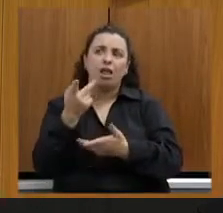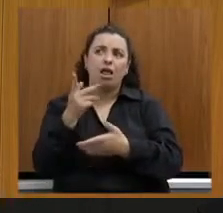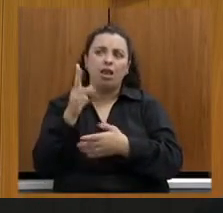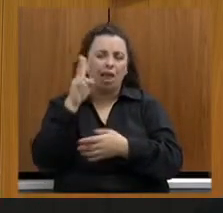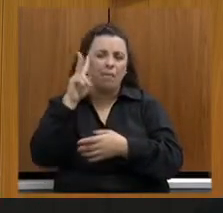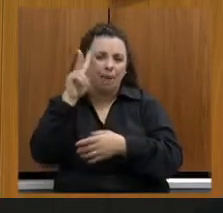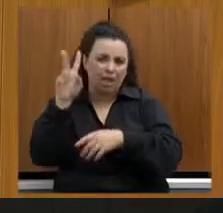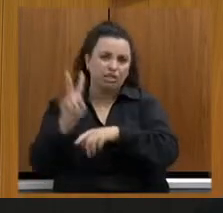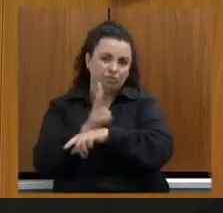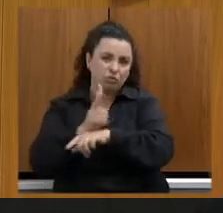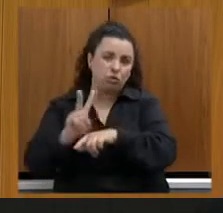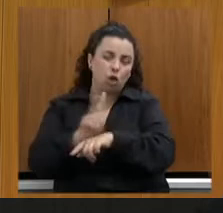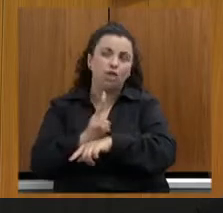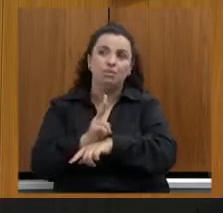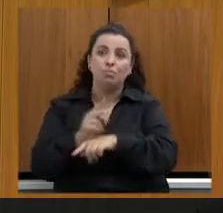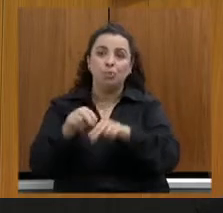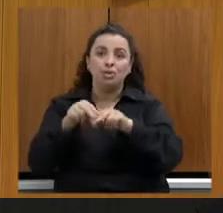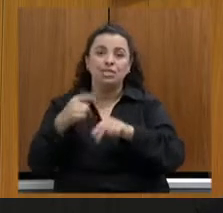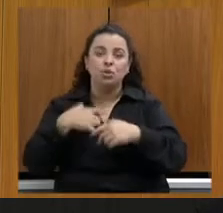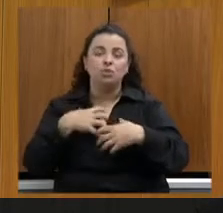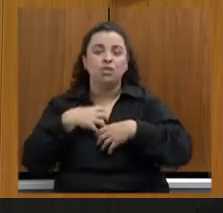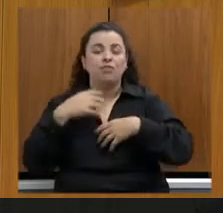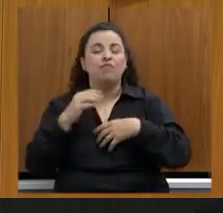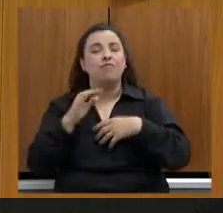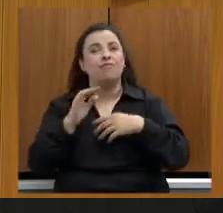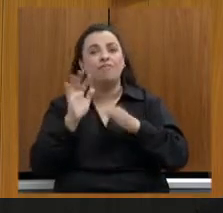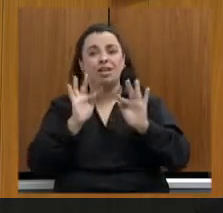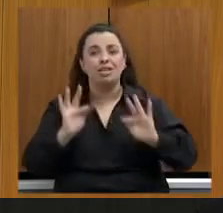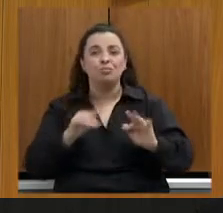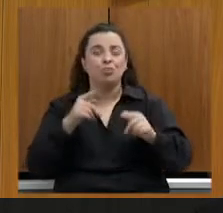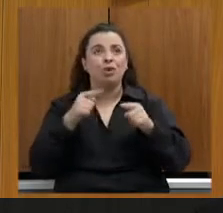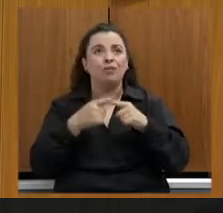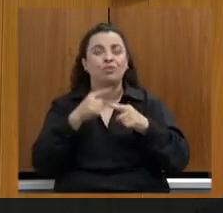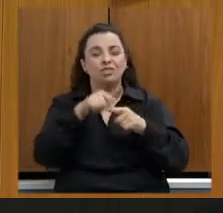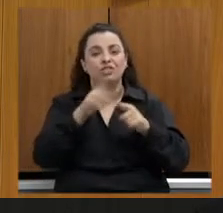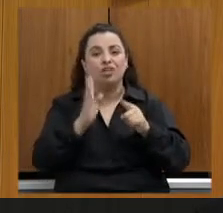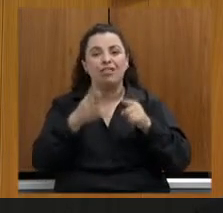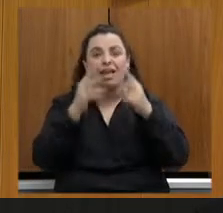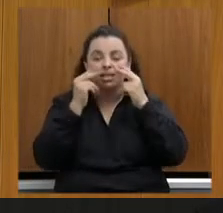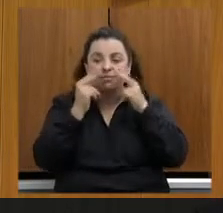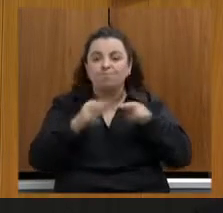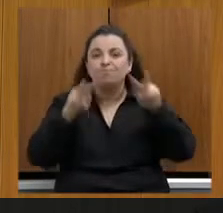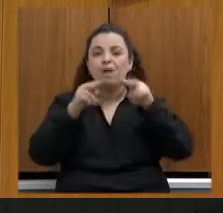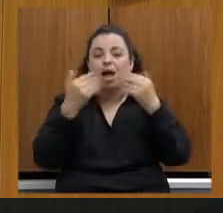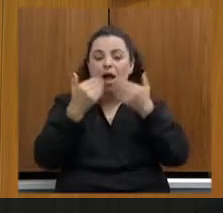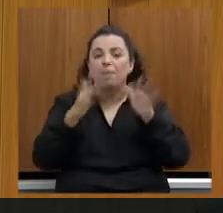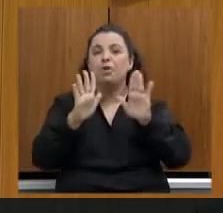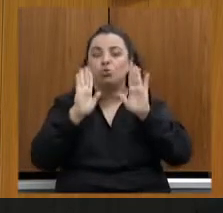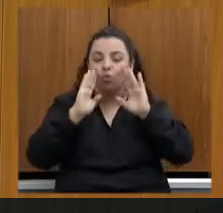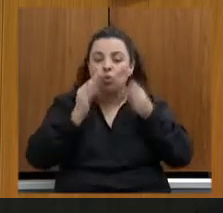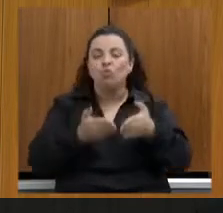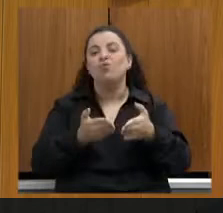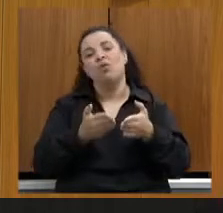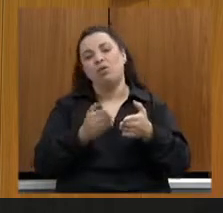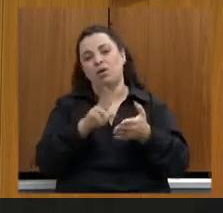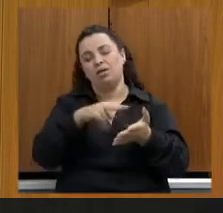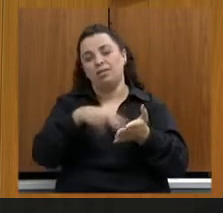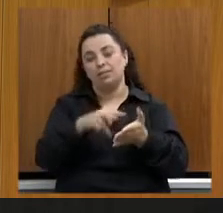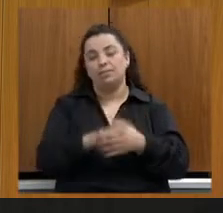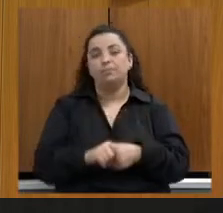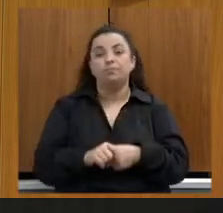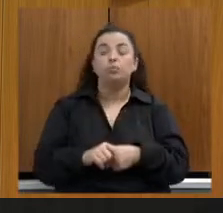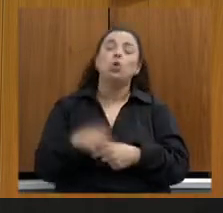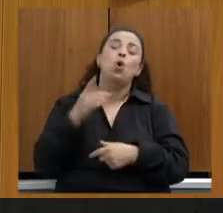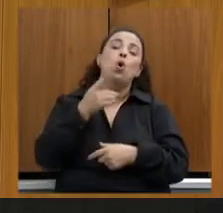alguma coisa específica. Por último, secretário, ontem o secretário de Agricultura esteve aqui,